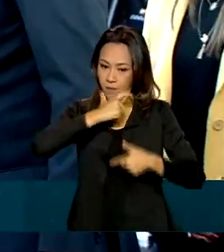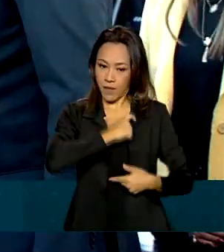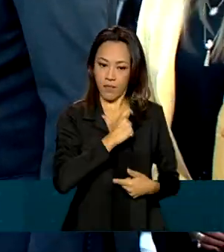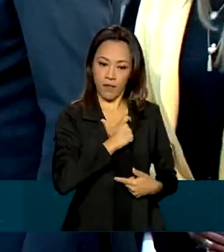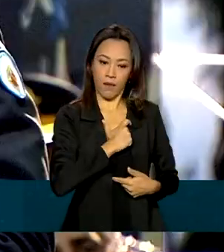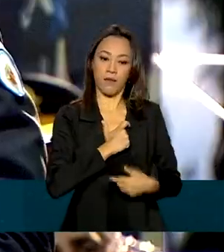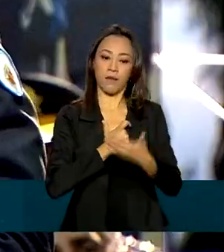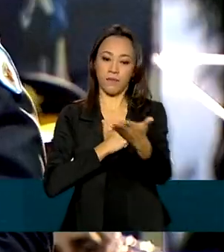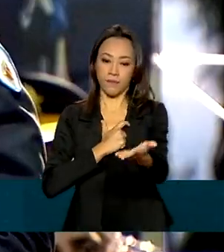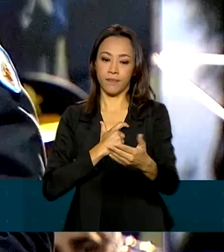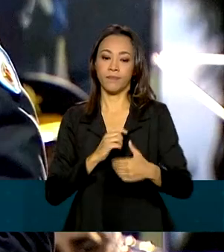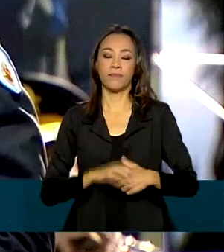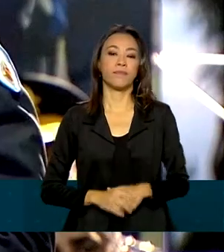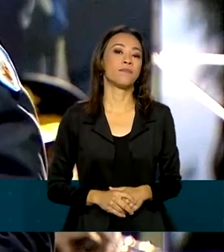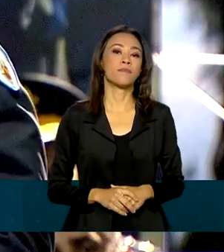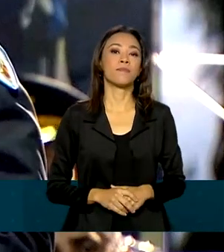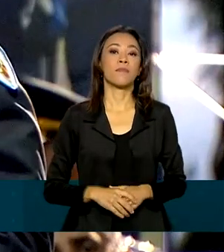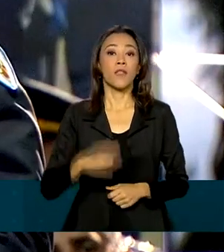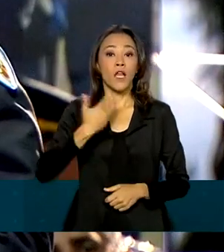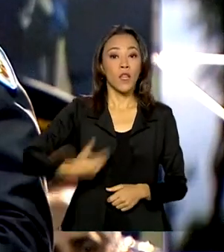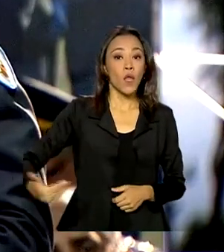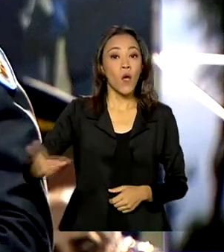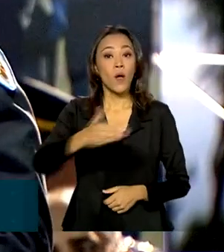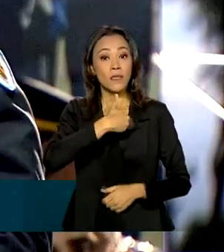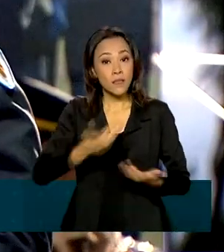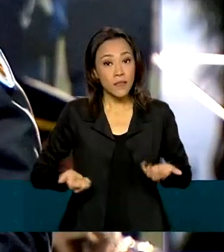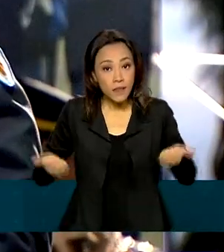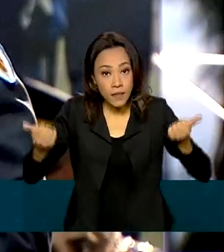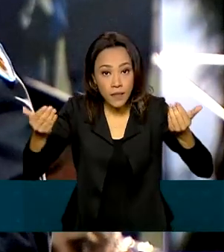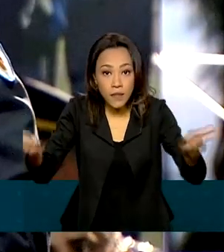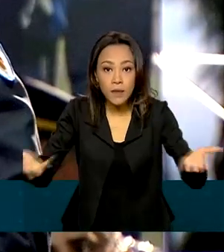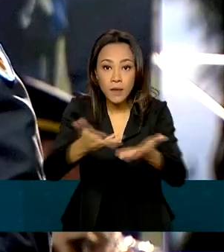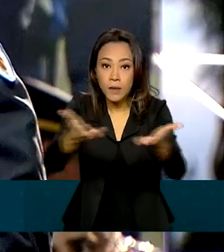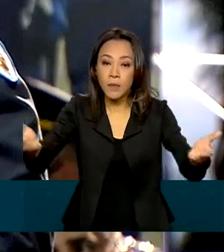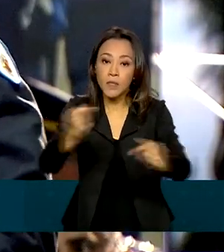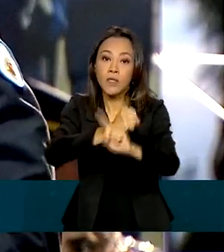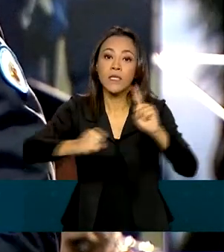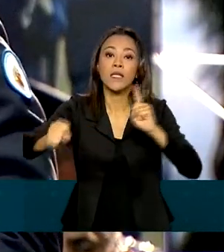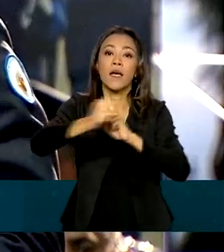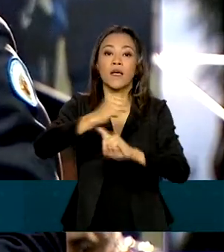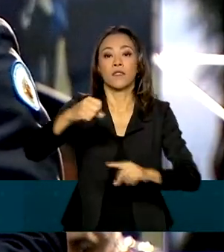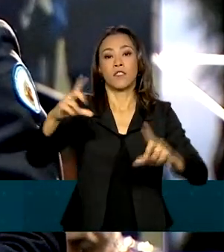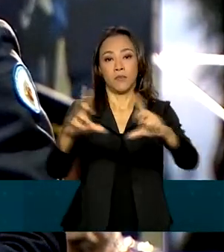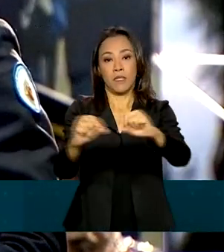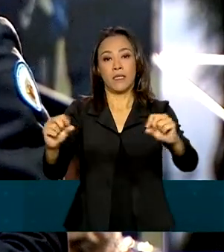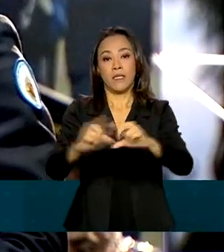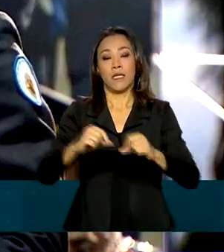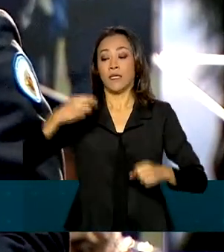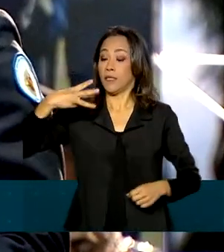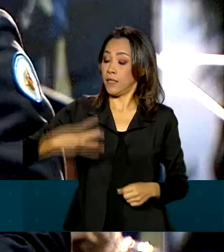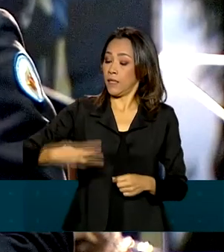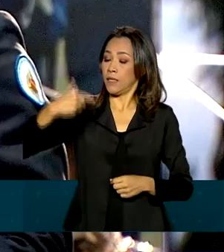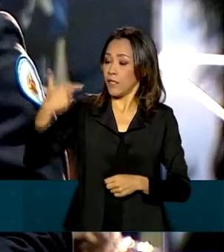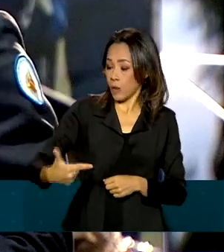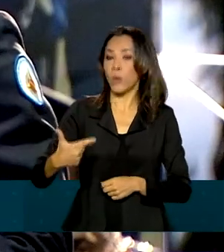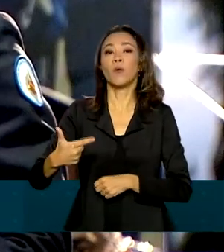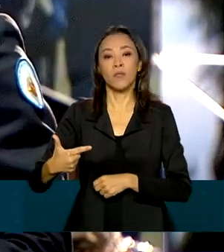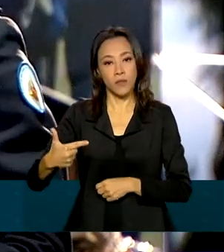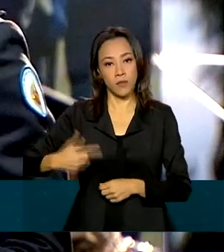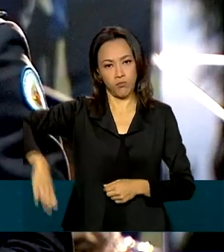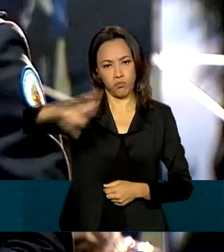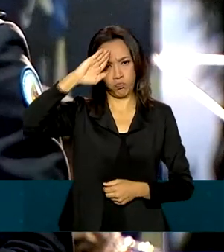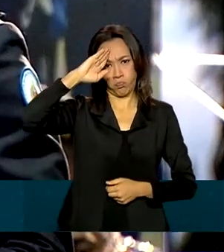intelectual. Entregamos para a sociedade de Brasília 32 oficiais, agora aperfeiçoados,